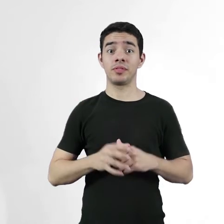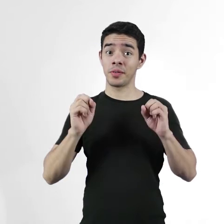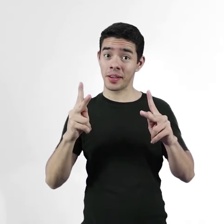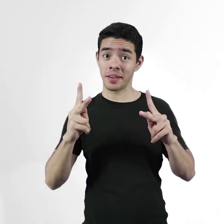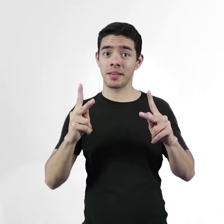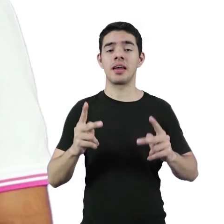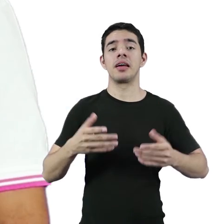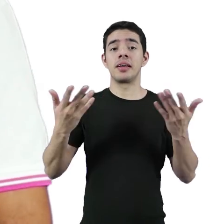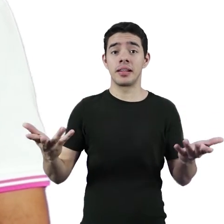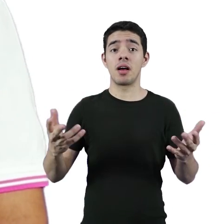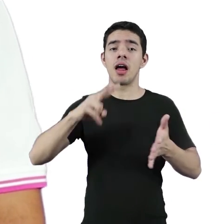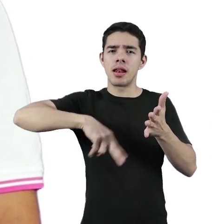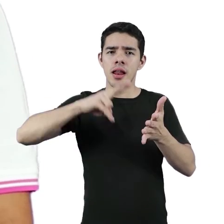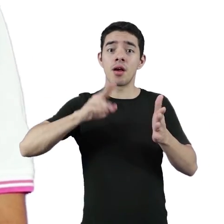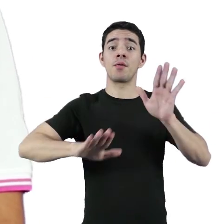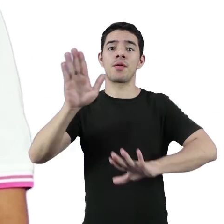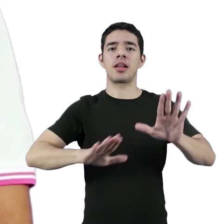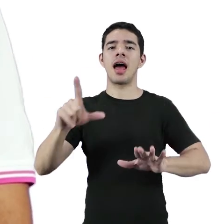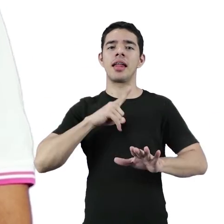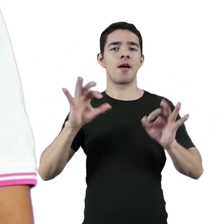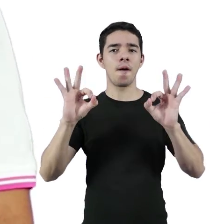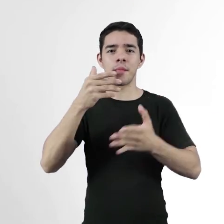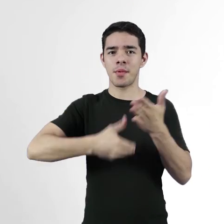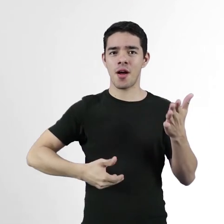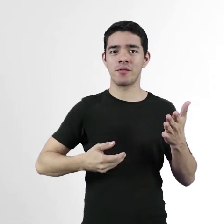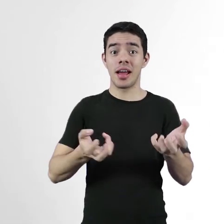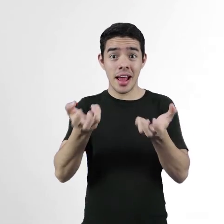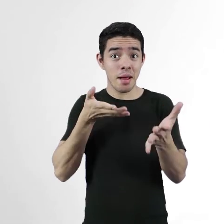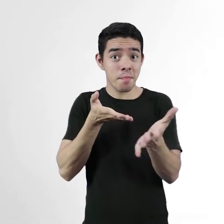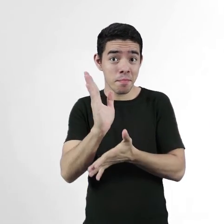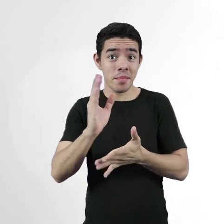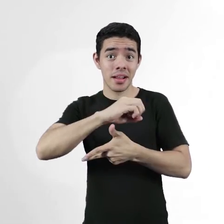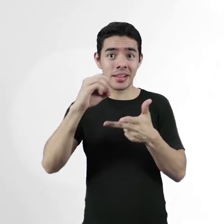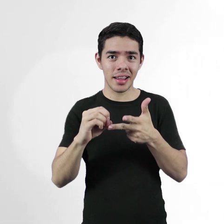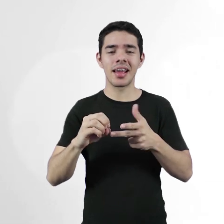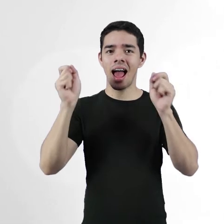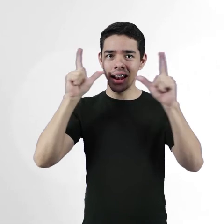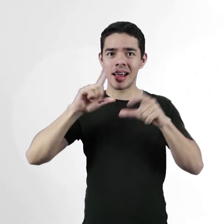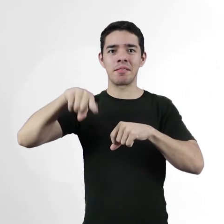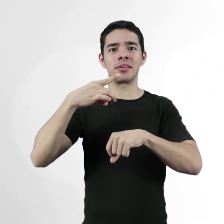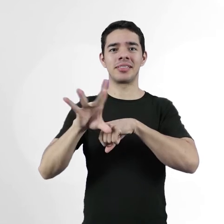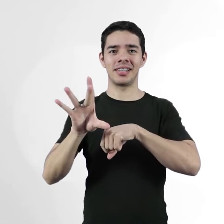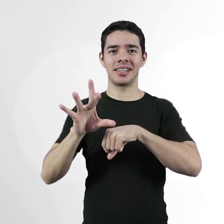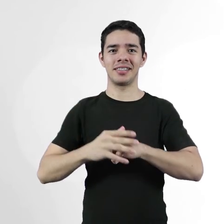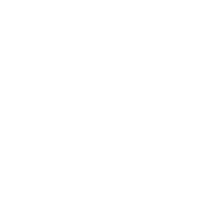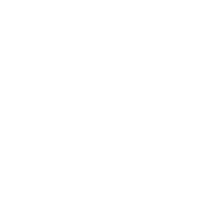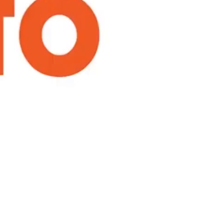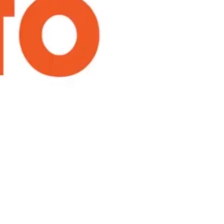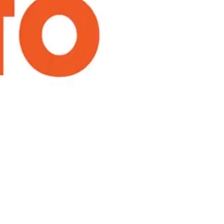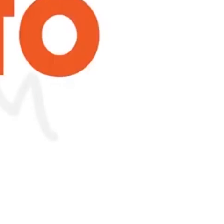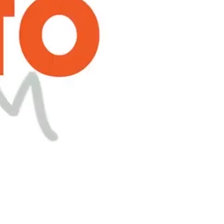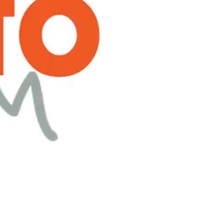Ok? Então, leia com cuidado e terá uma excelente prova. E quer se dar bem no Enem? Fique ligado nas nossas próximas dicas.